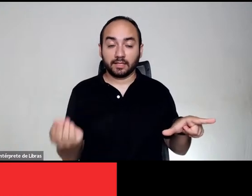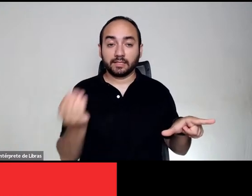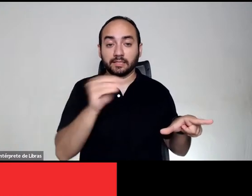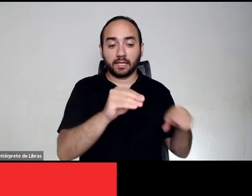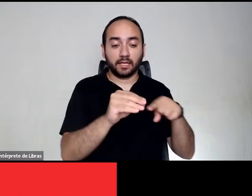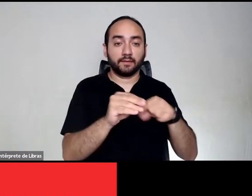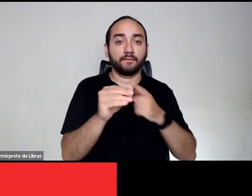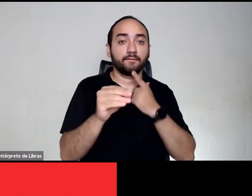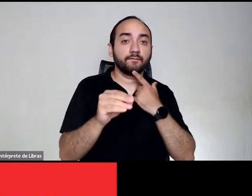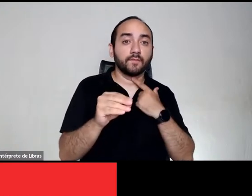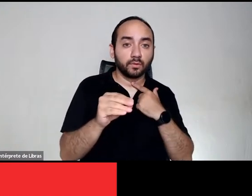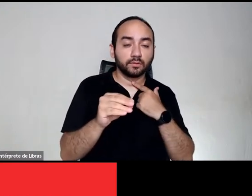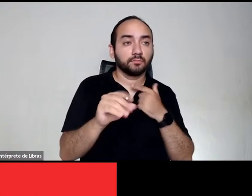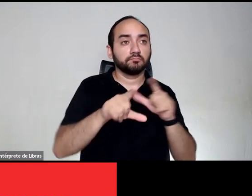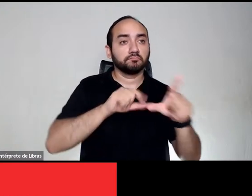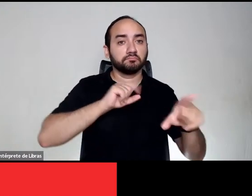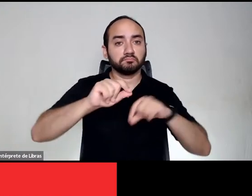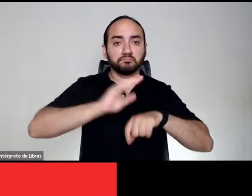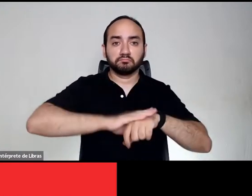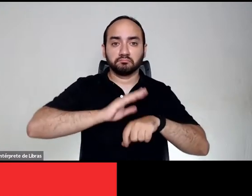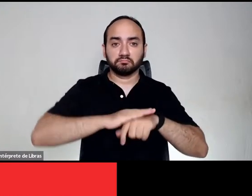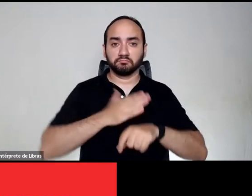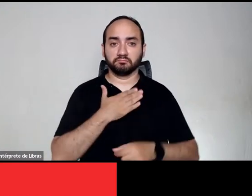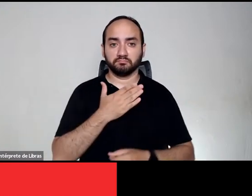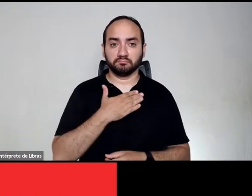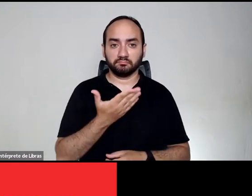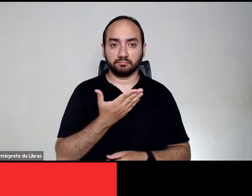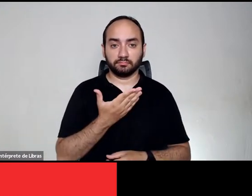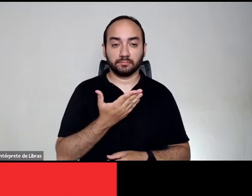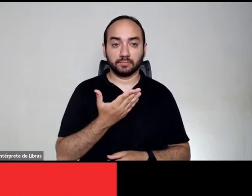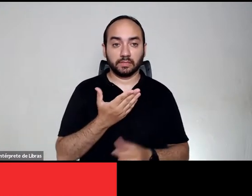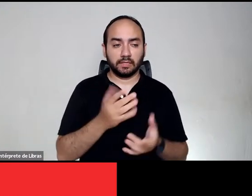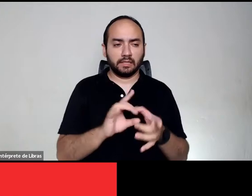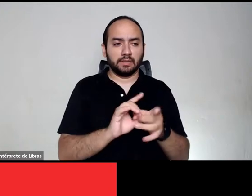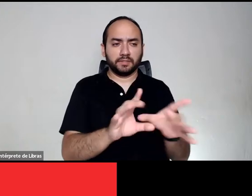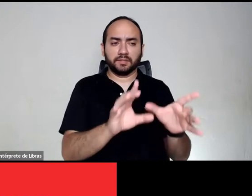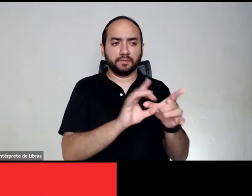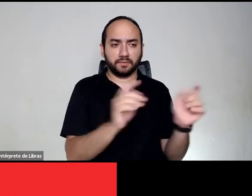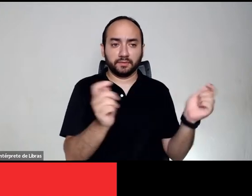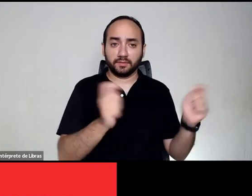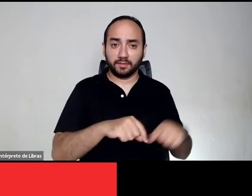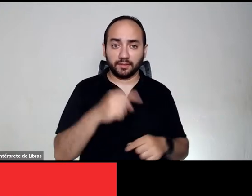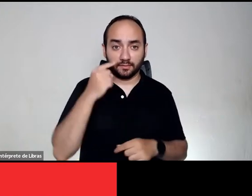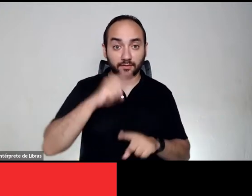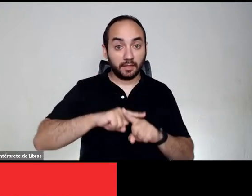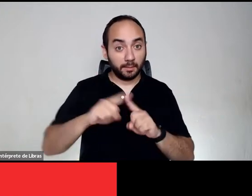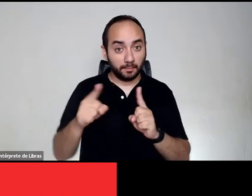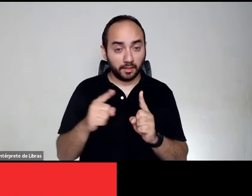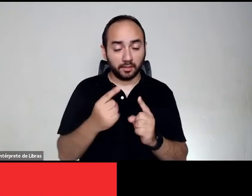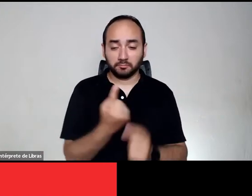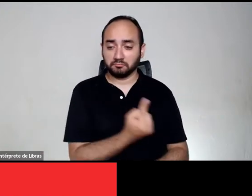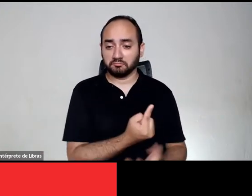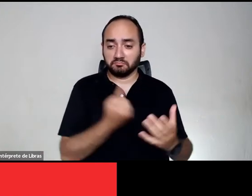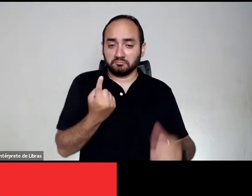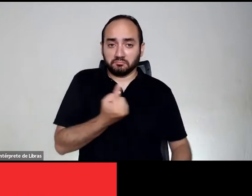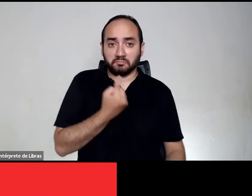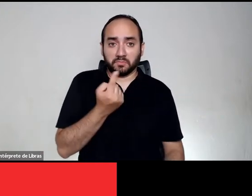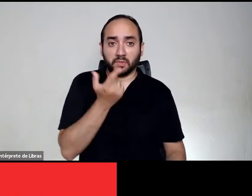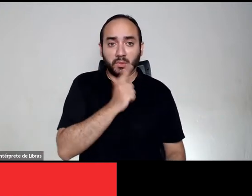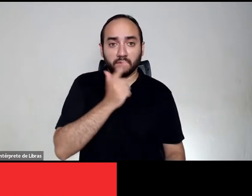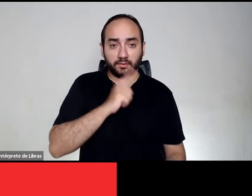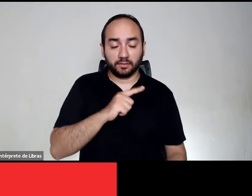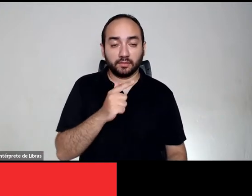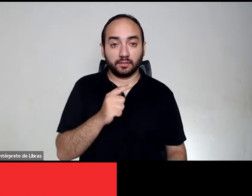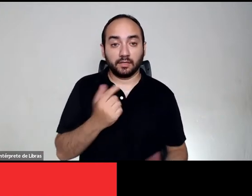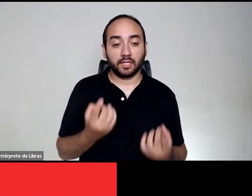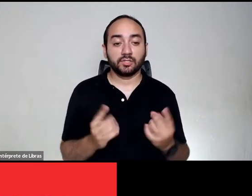à vontade, às próprias escolhas, sem restrições ou coações, mas de maneira independente. Em linguagem